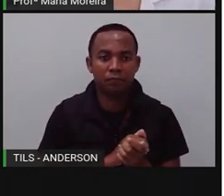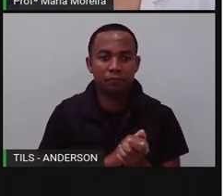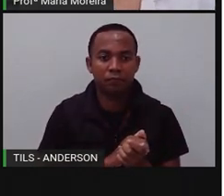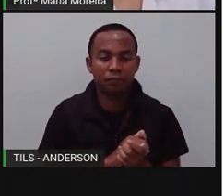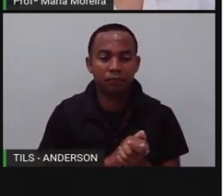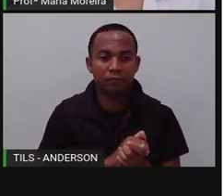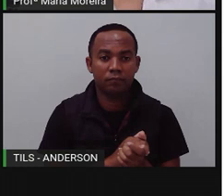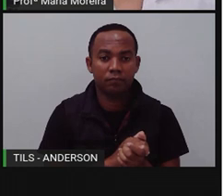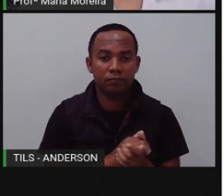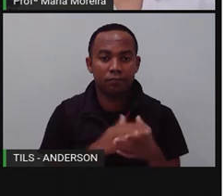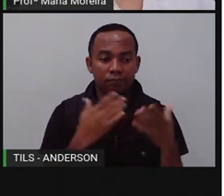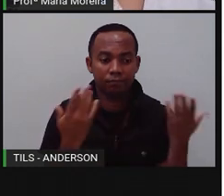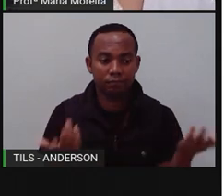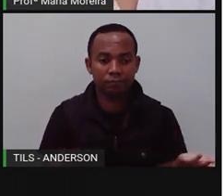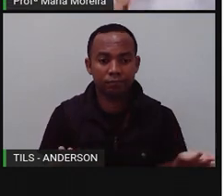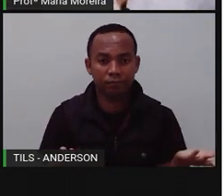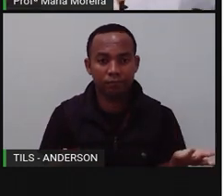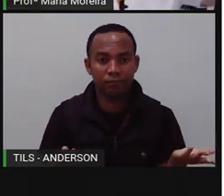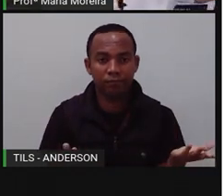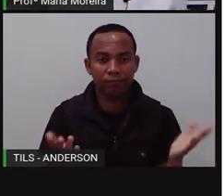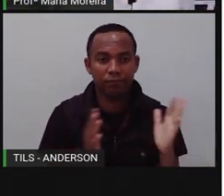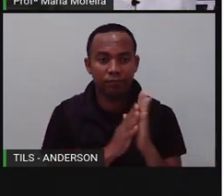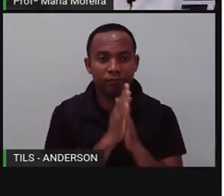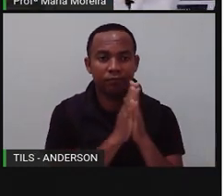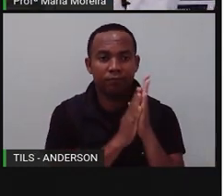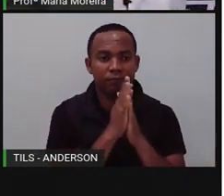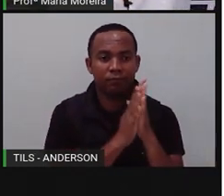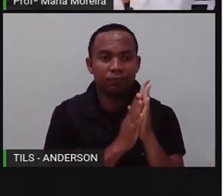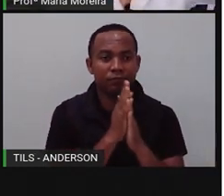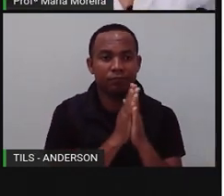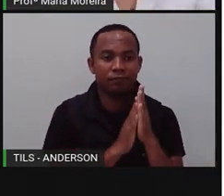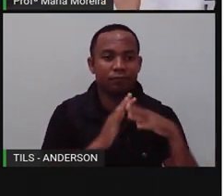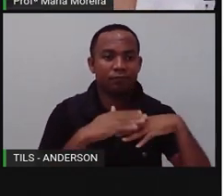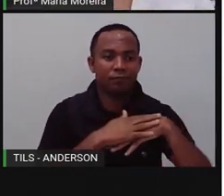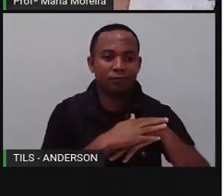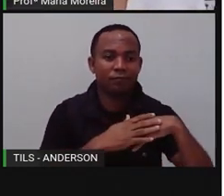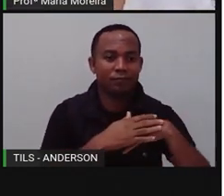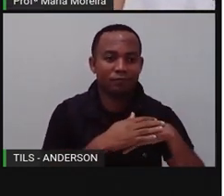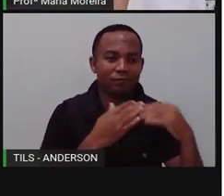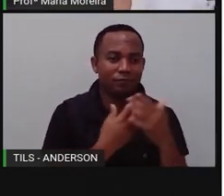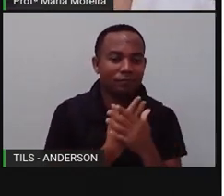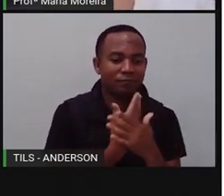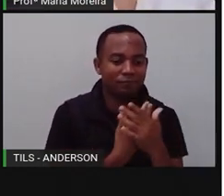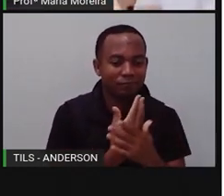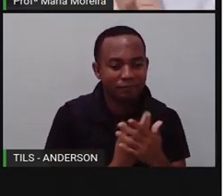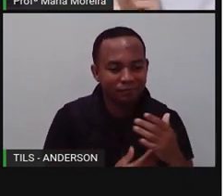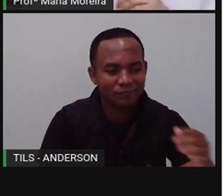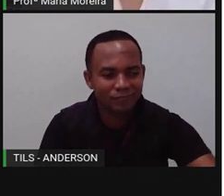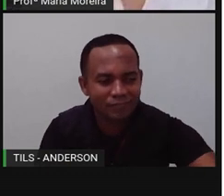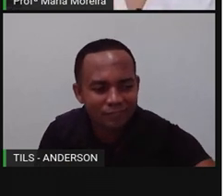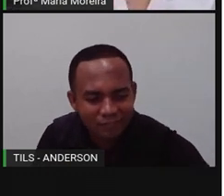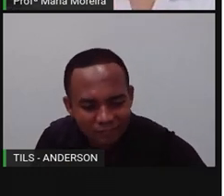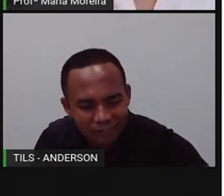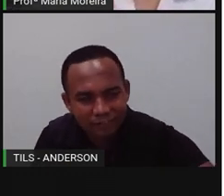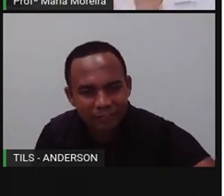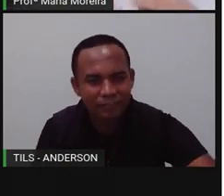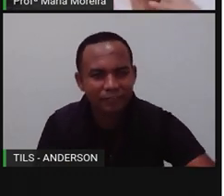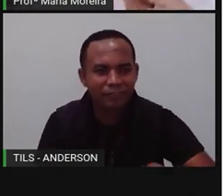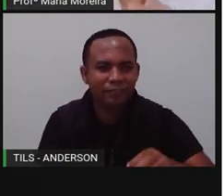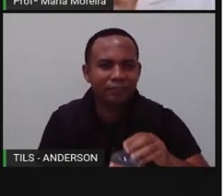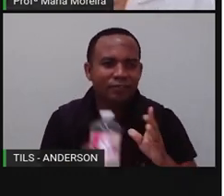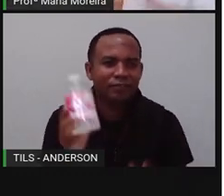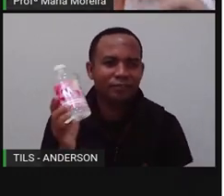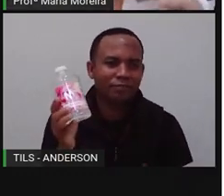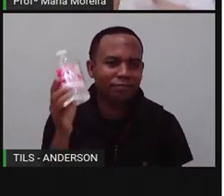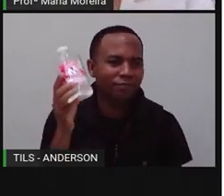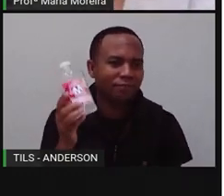E a nossa saudação aí diária do... Lava uma. Mãe chiqueira já atravessando, tipo um batidão. tum, tum, tum, tum,